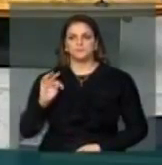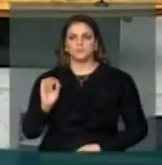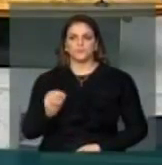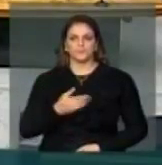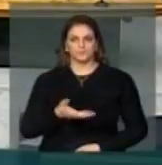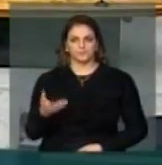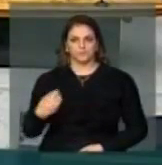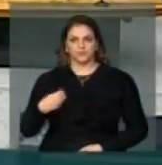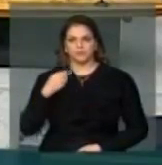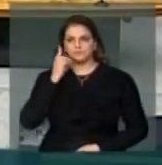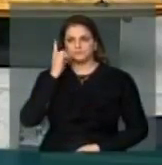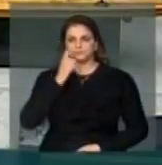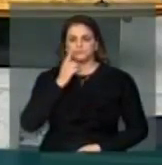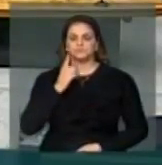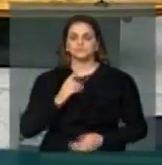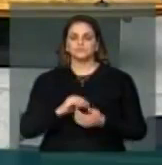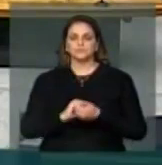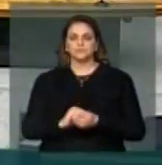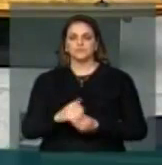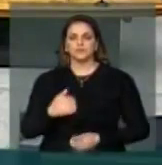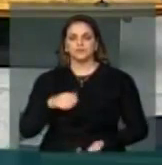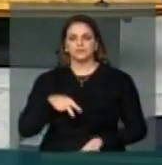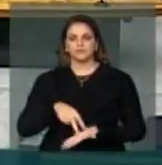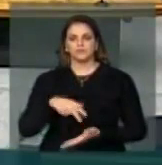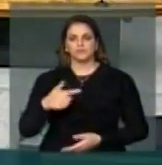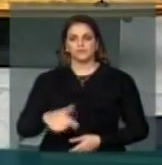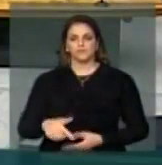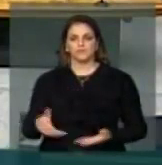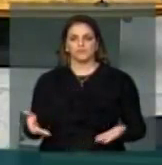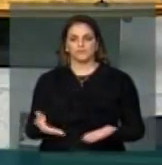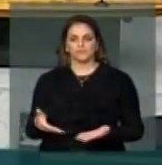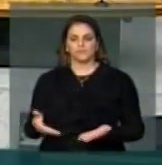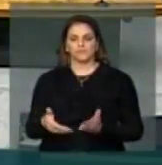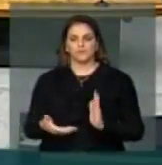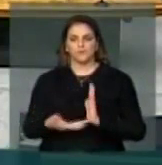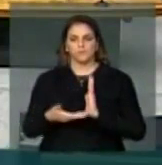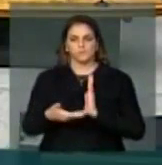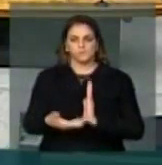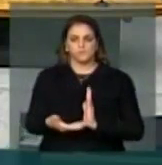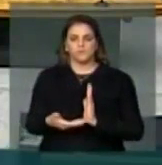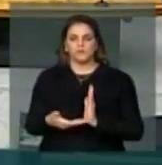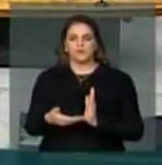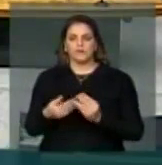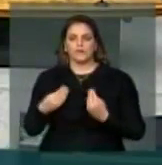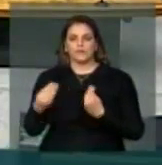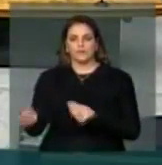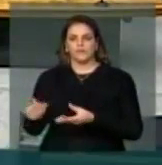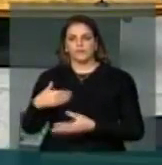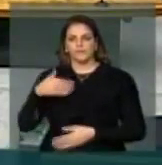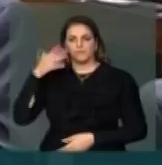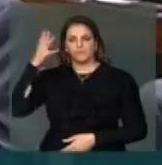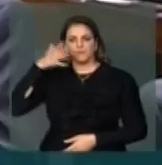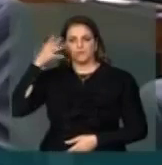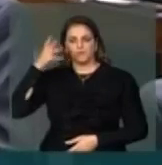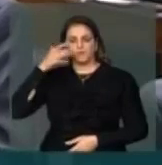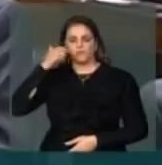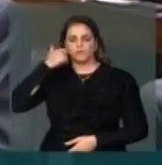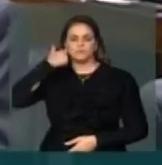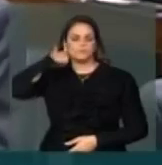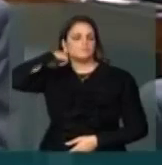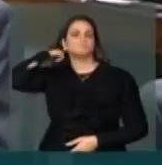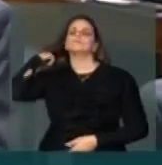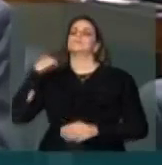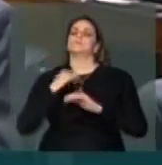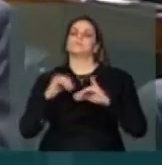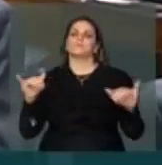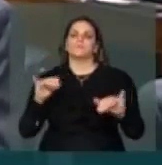senhores deputados, novamente ocupo a tribuna desta casa de leis para dar como lido o meu discurso informar